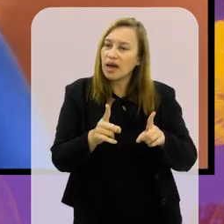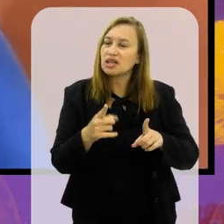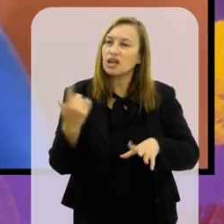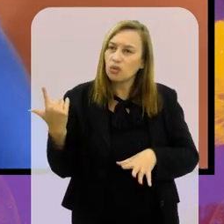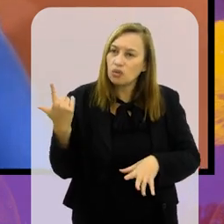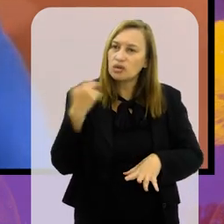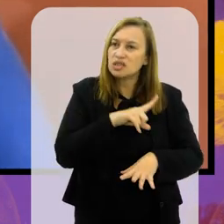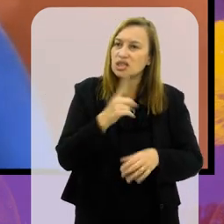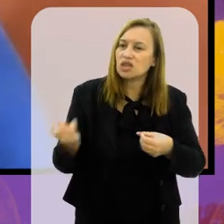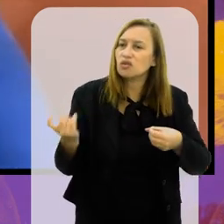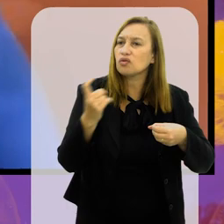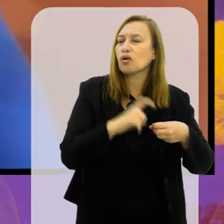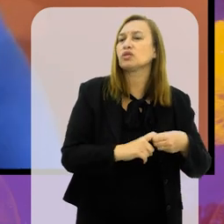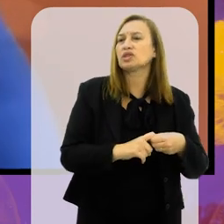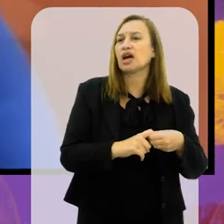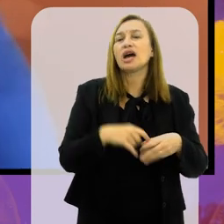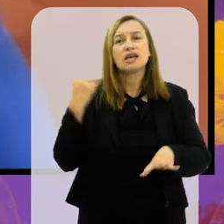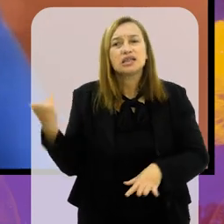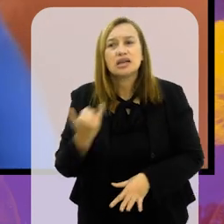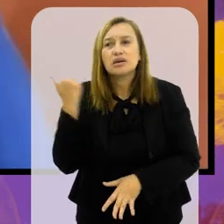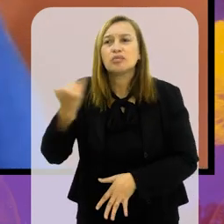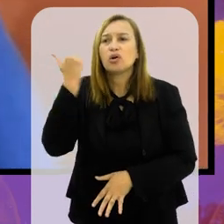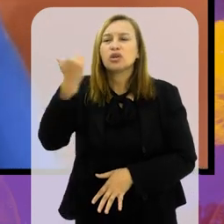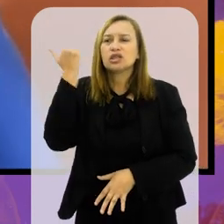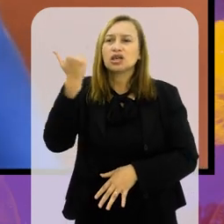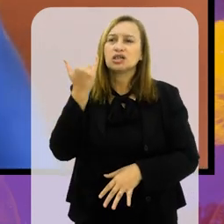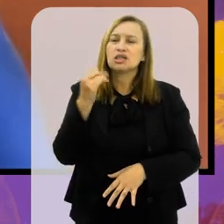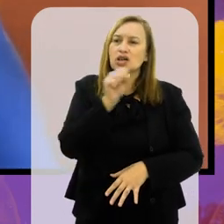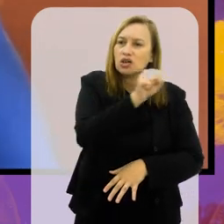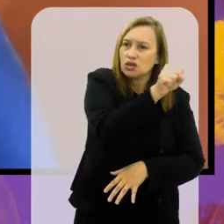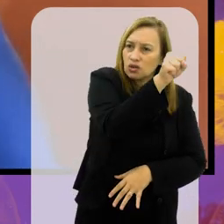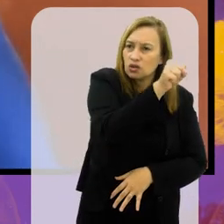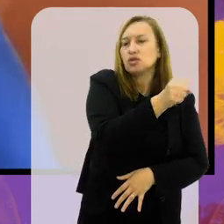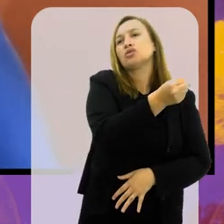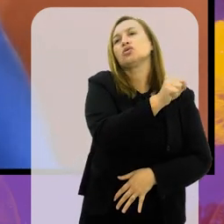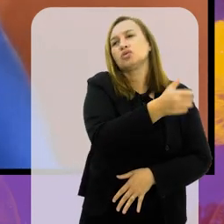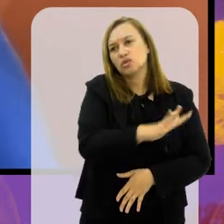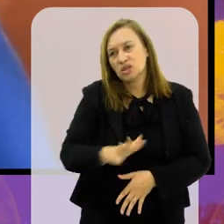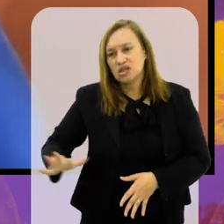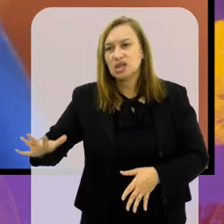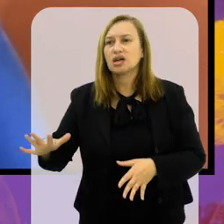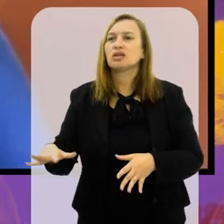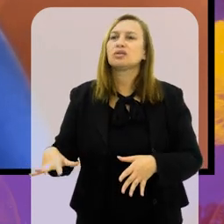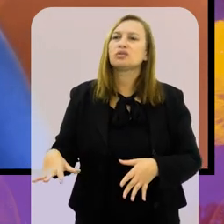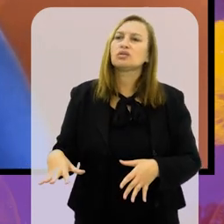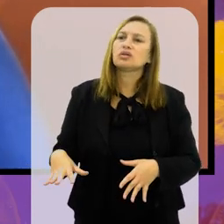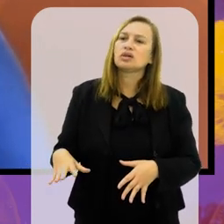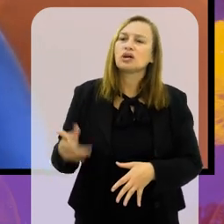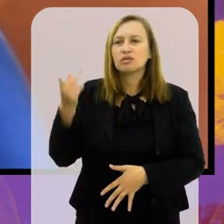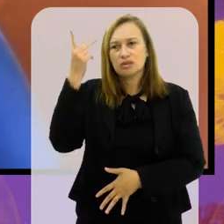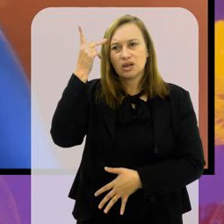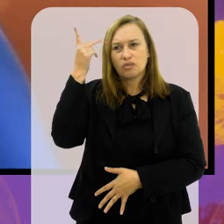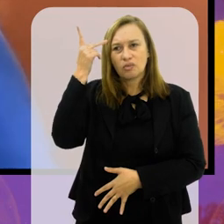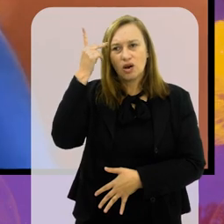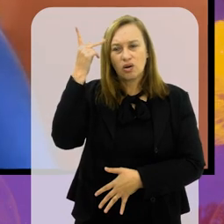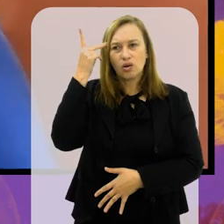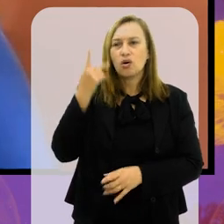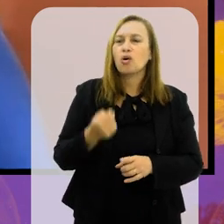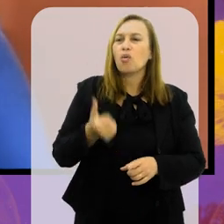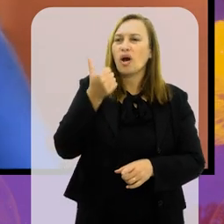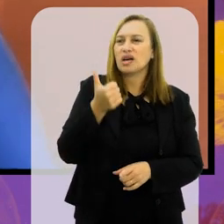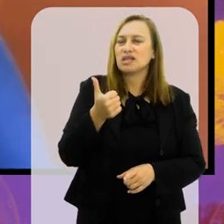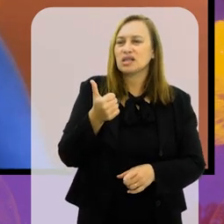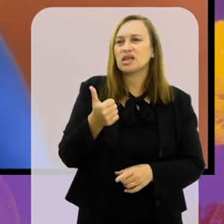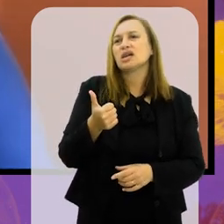está, a curto prazo, já recuperando essa importância do Santos no cenário paulista, foi vice